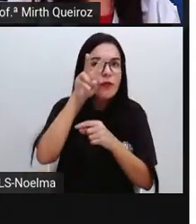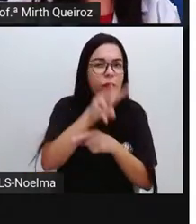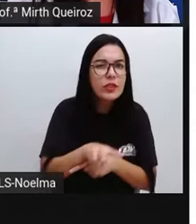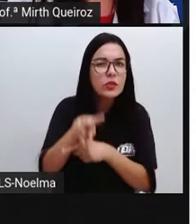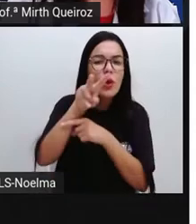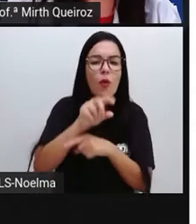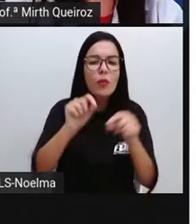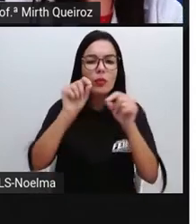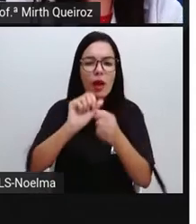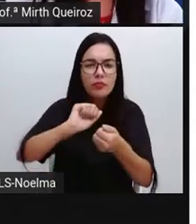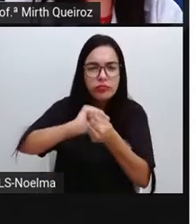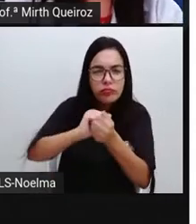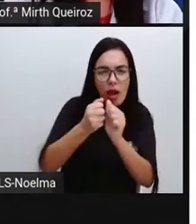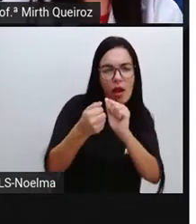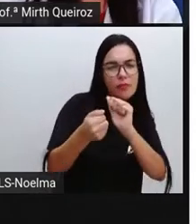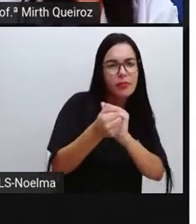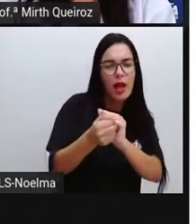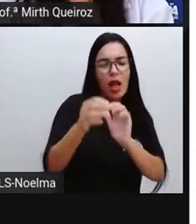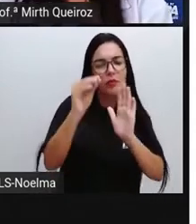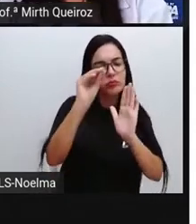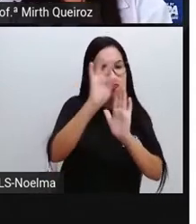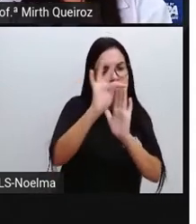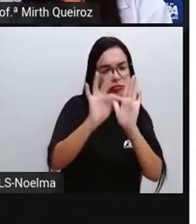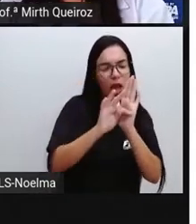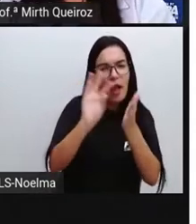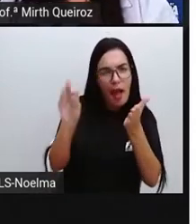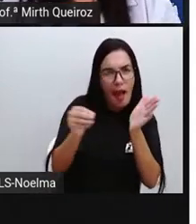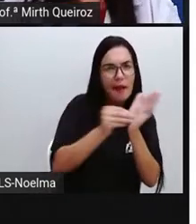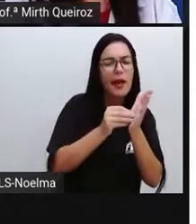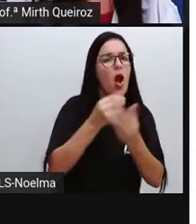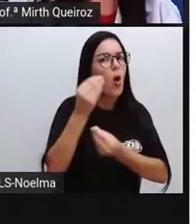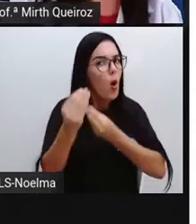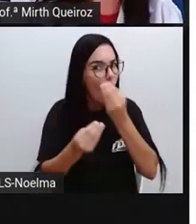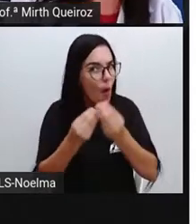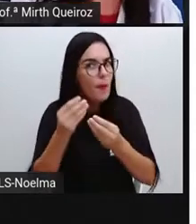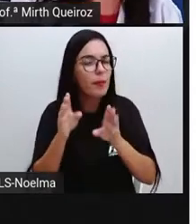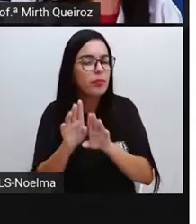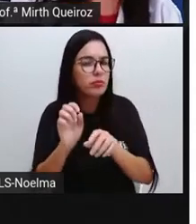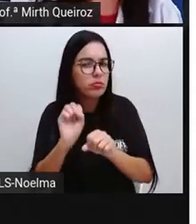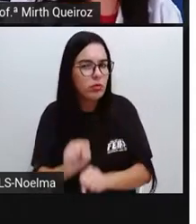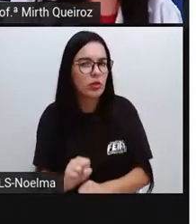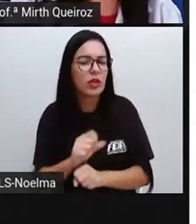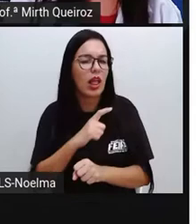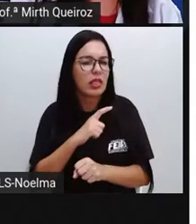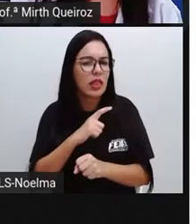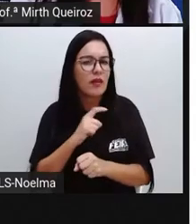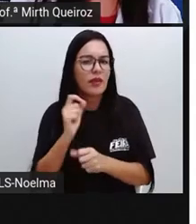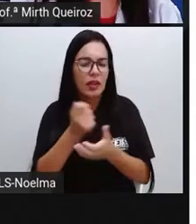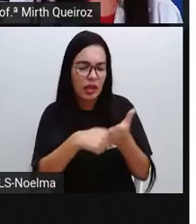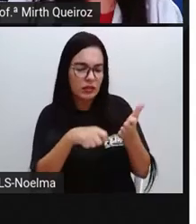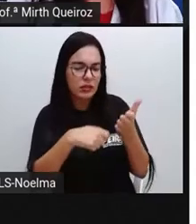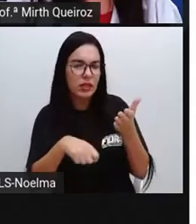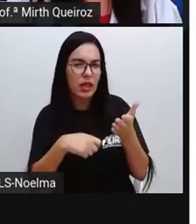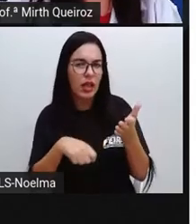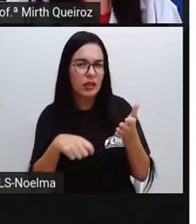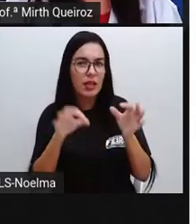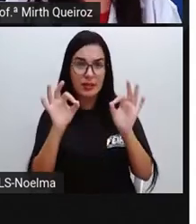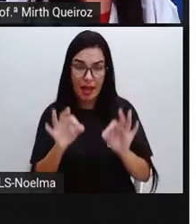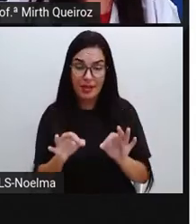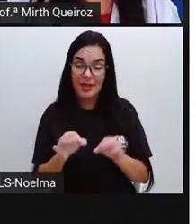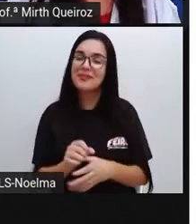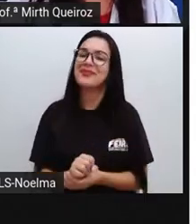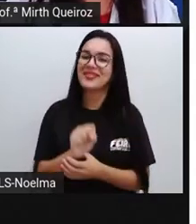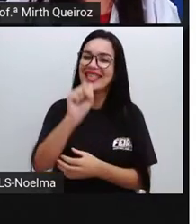adequação dessas palavras dentro de um contexto. Essas palavras estavam escritas de forma correta? Sim,